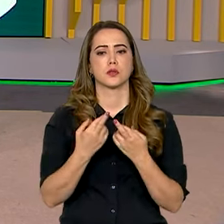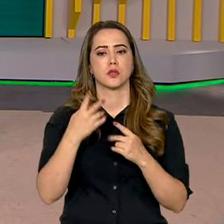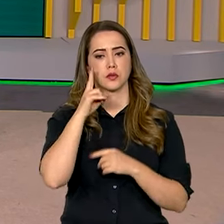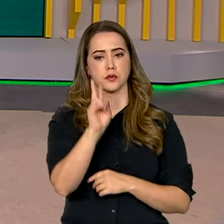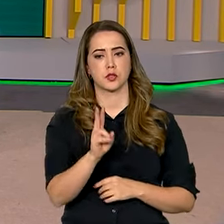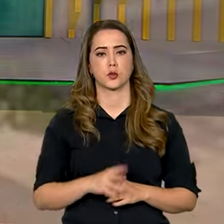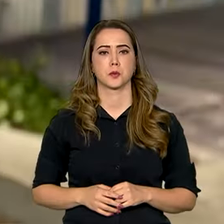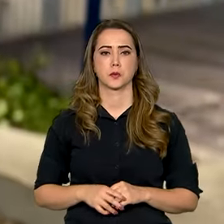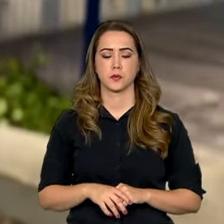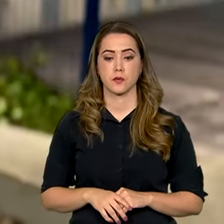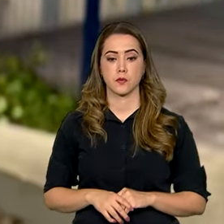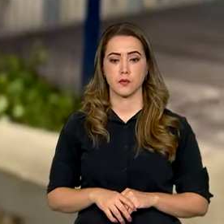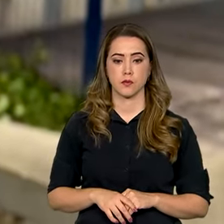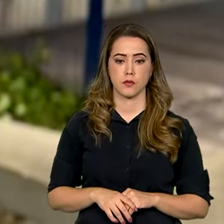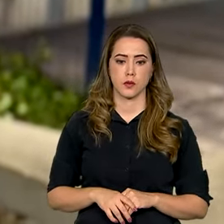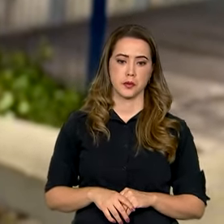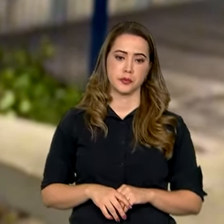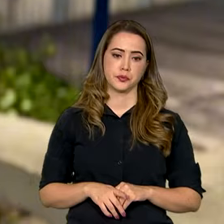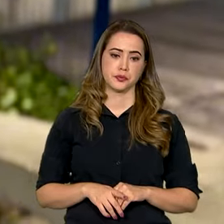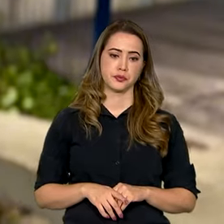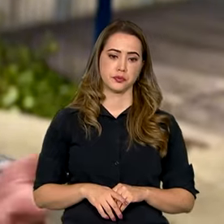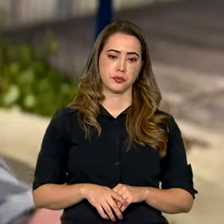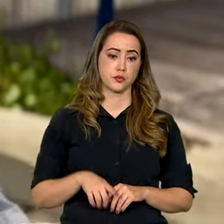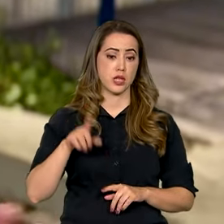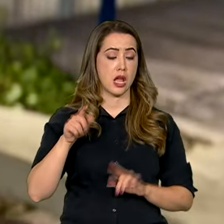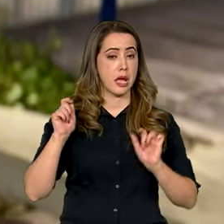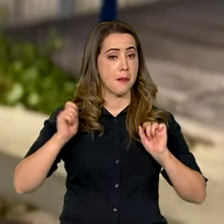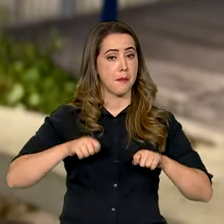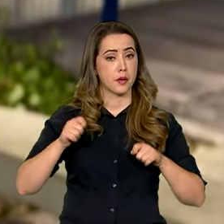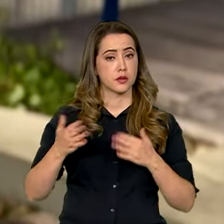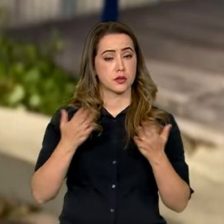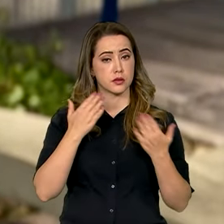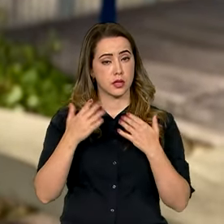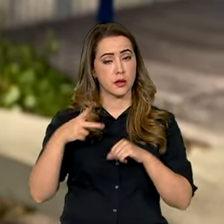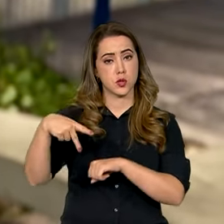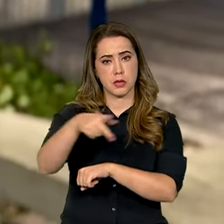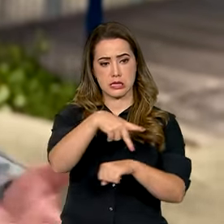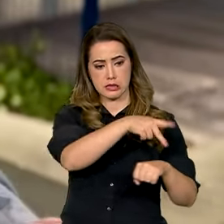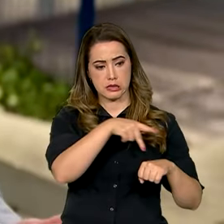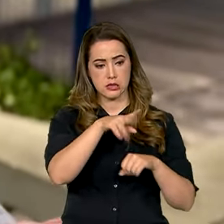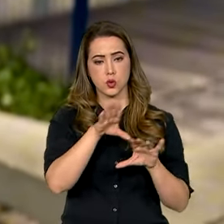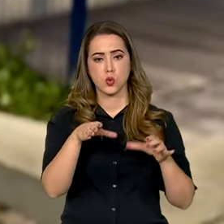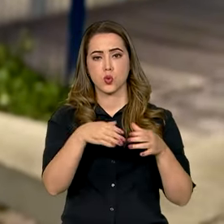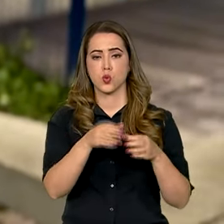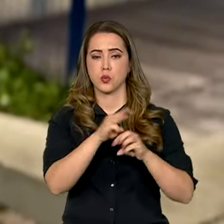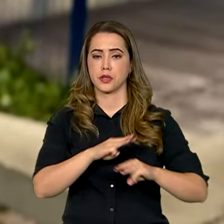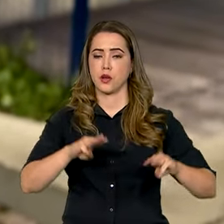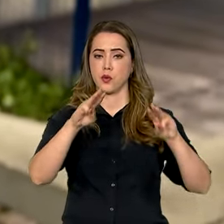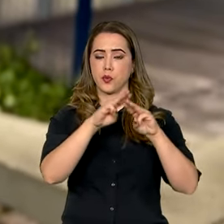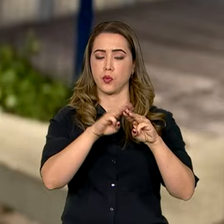Acompanhe. Foi possível tratar com a participação dos países que compõem a ONU